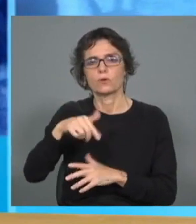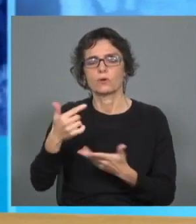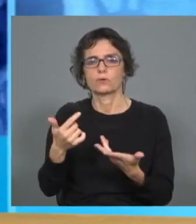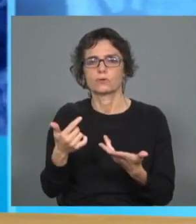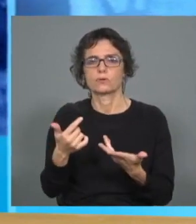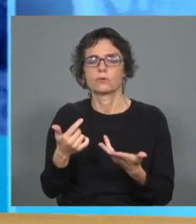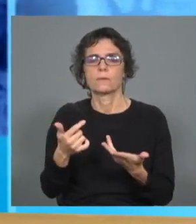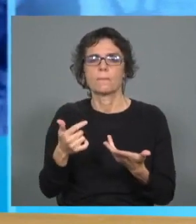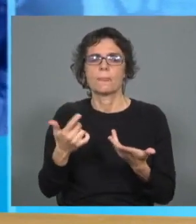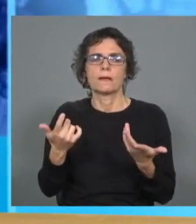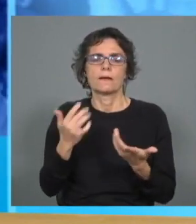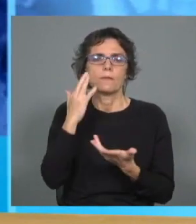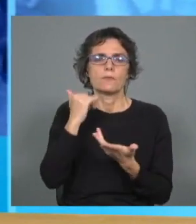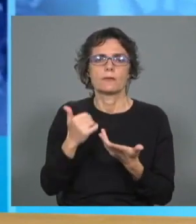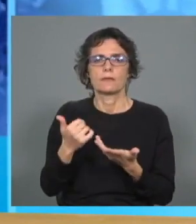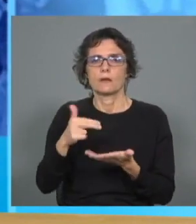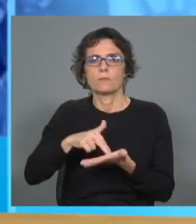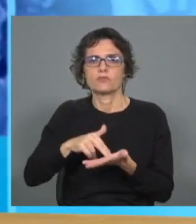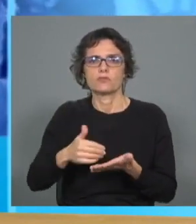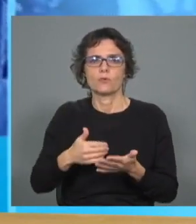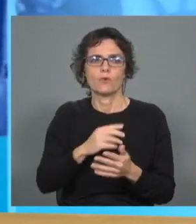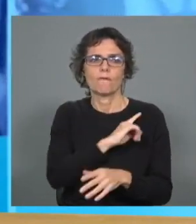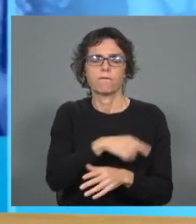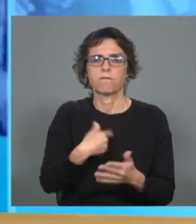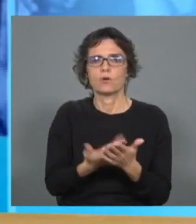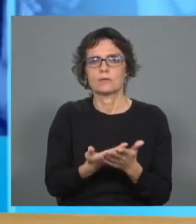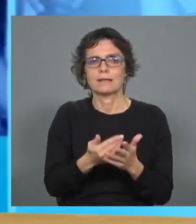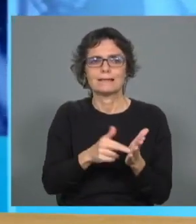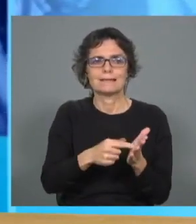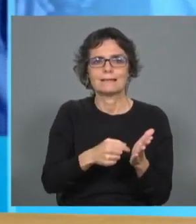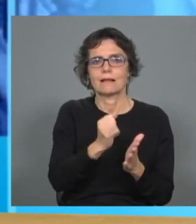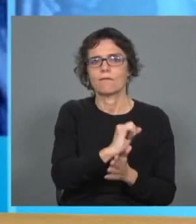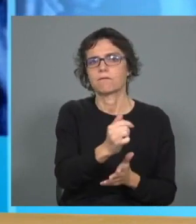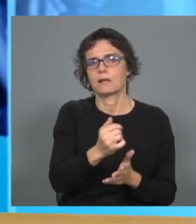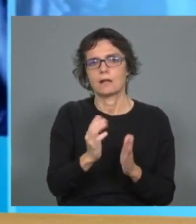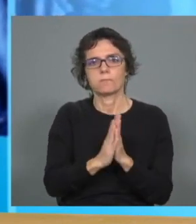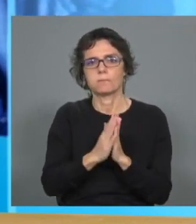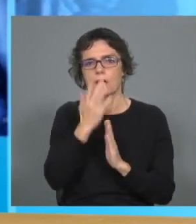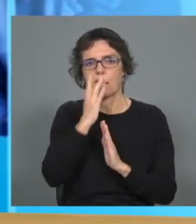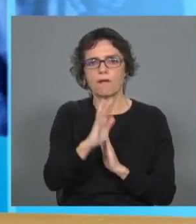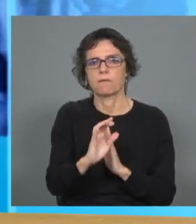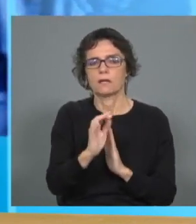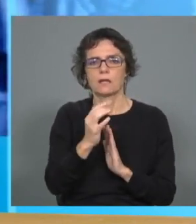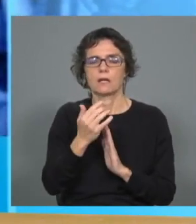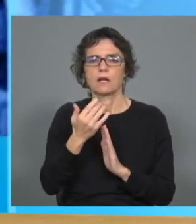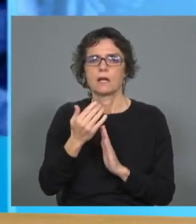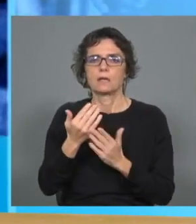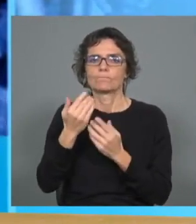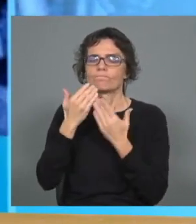destas vozes africanas, e da Igreja Africana em particular, é um apelo à justiça climática.